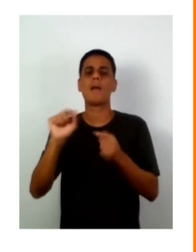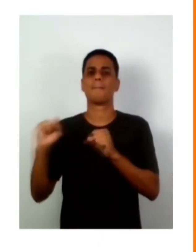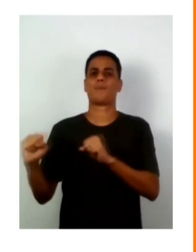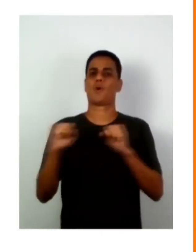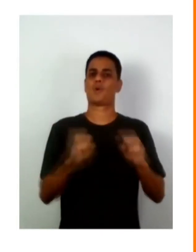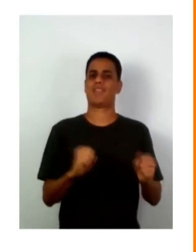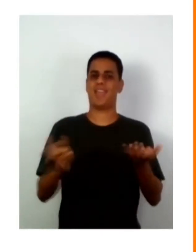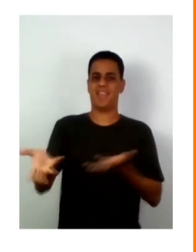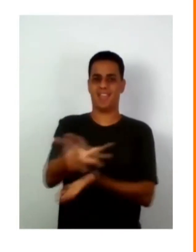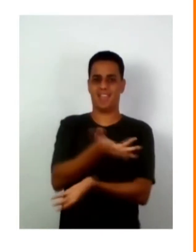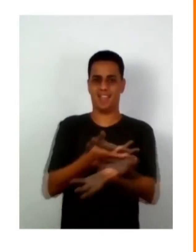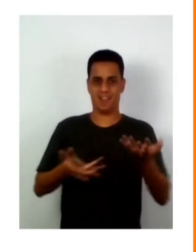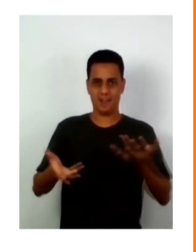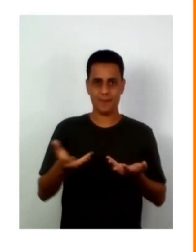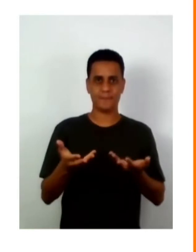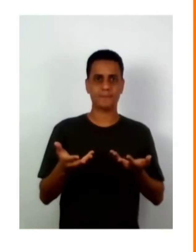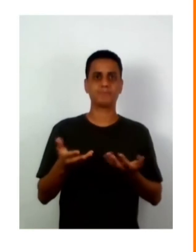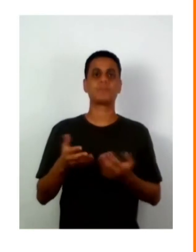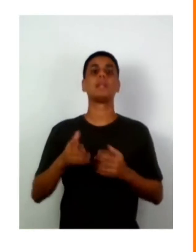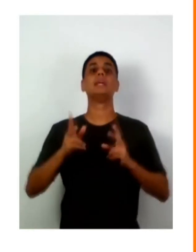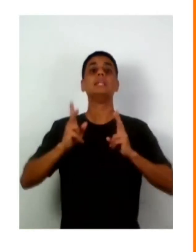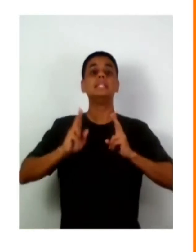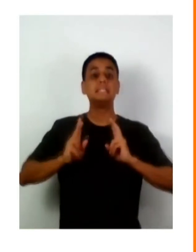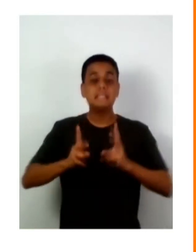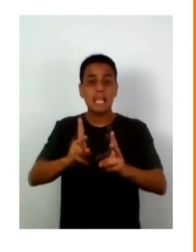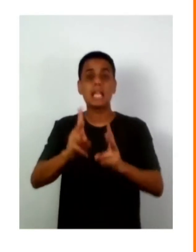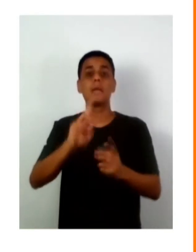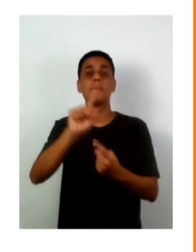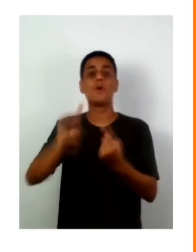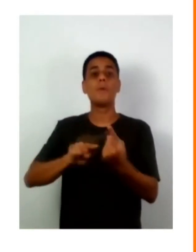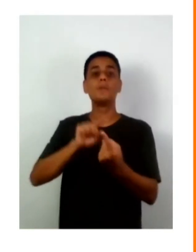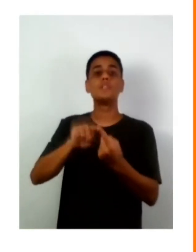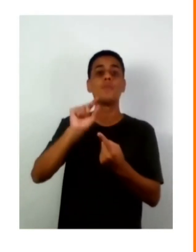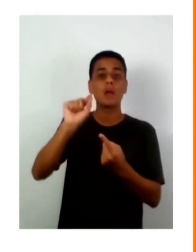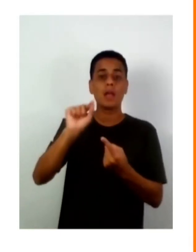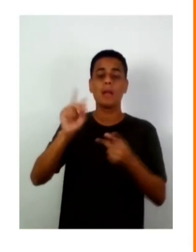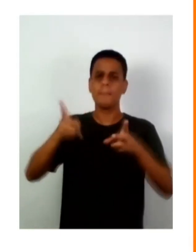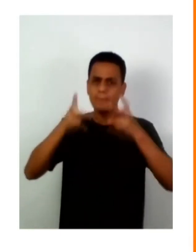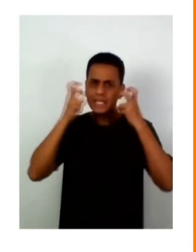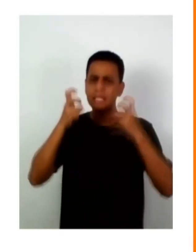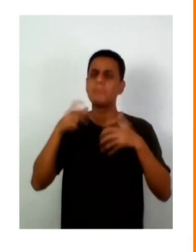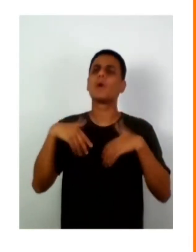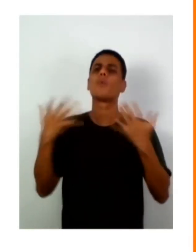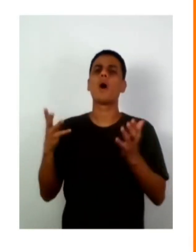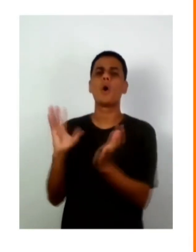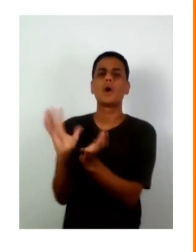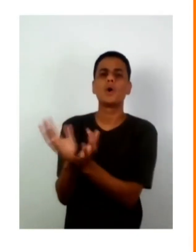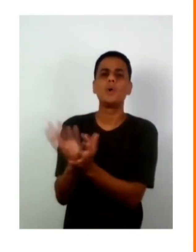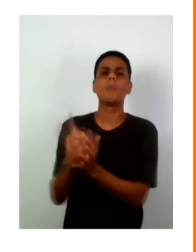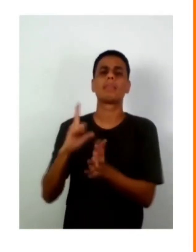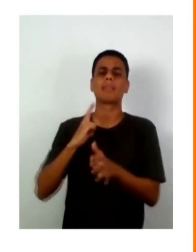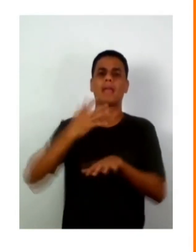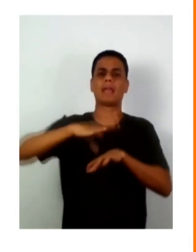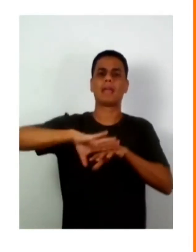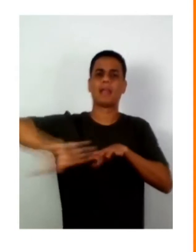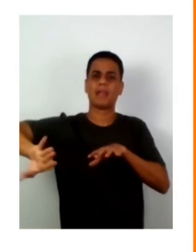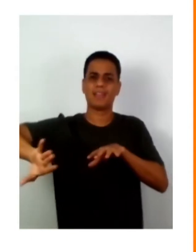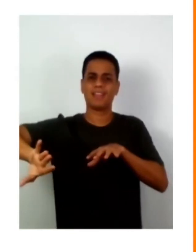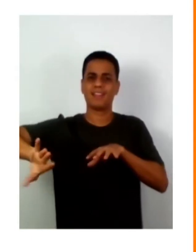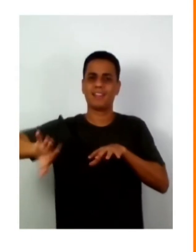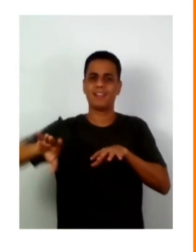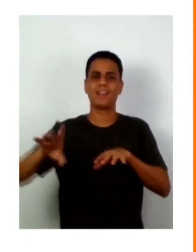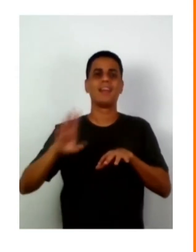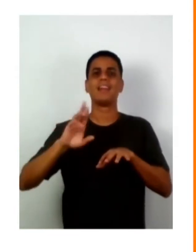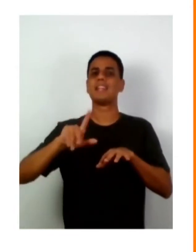essa visão de poder e levar essas visões também para as comunidades excluídas do país, porque